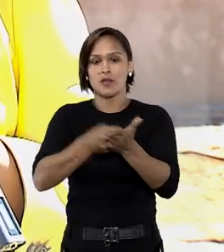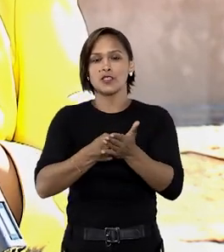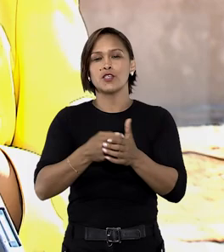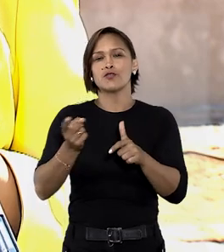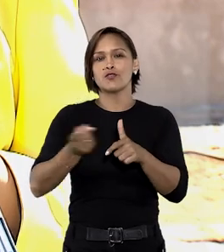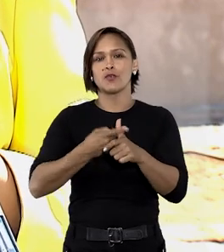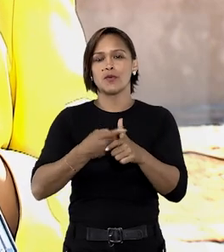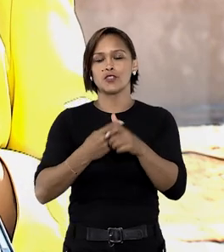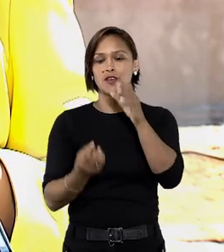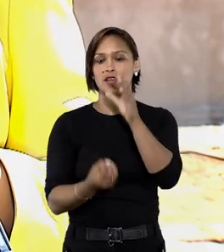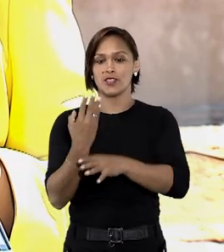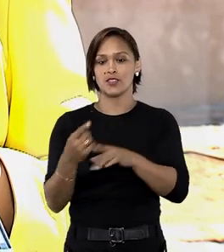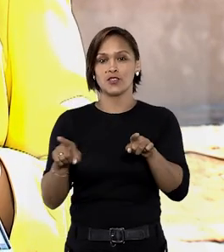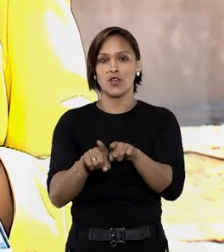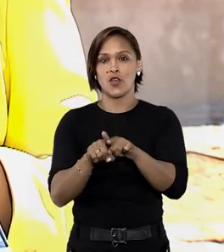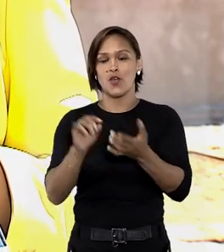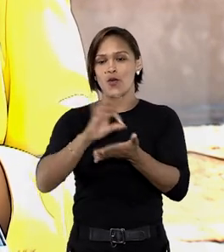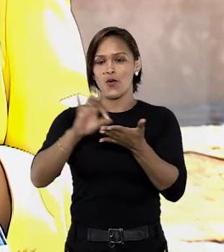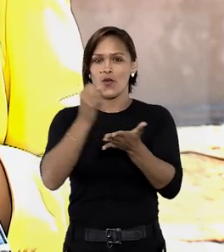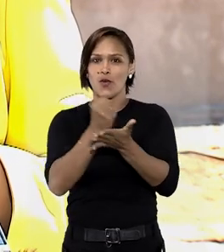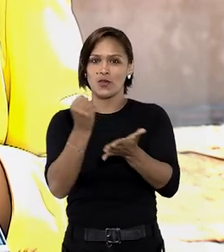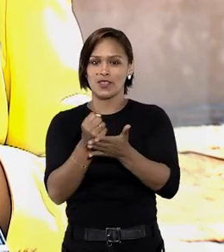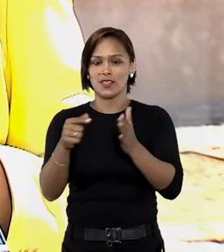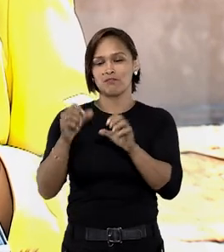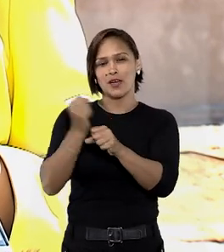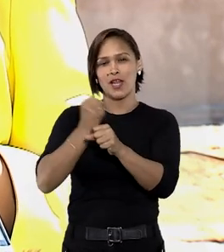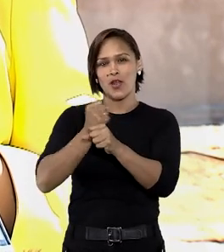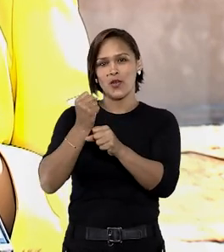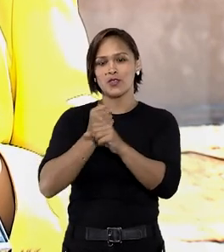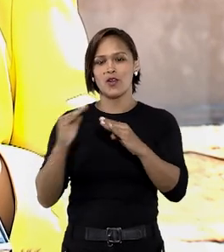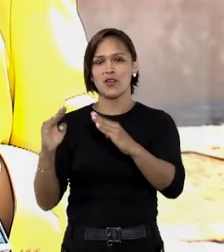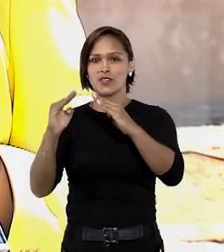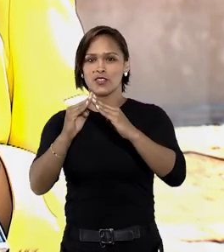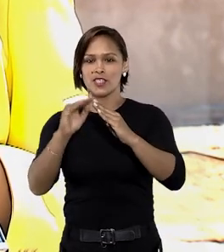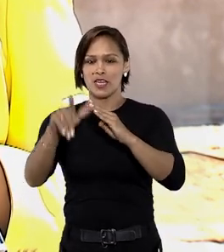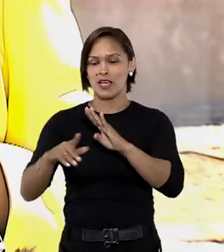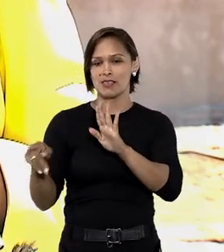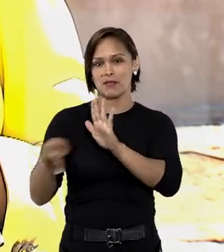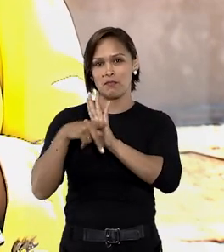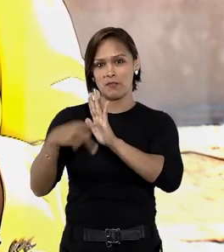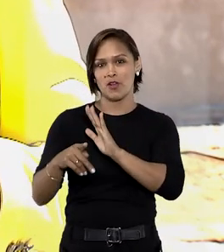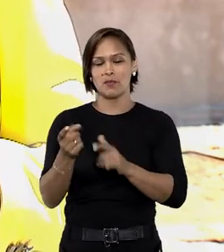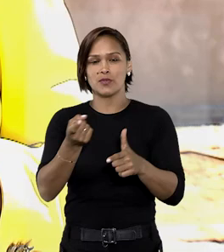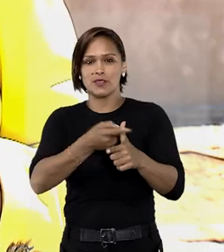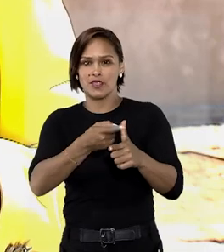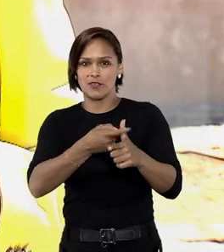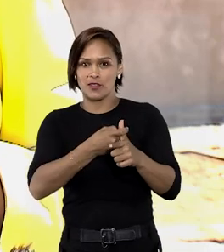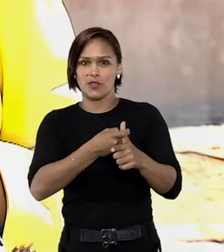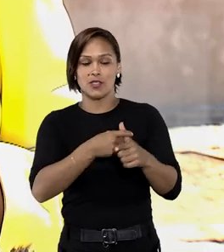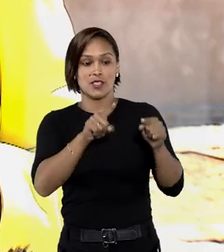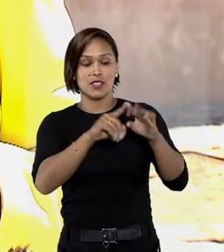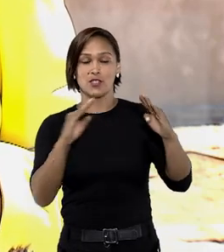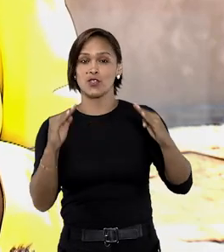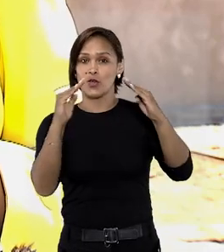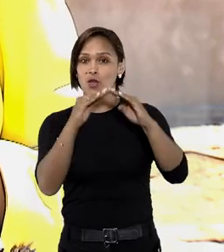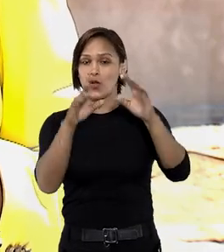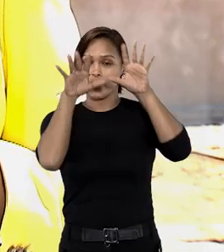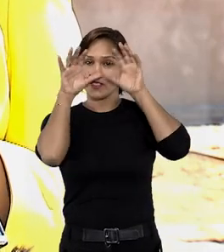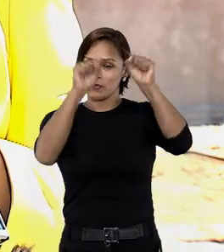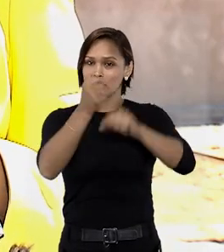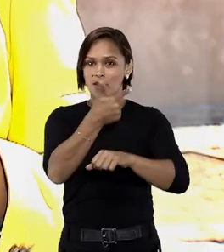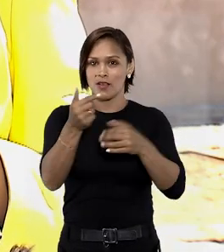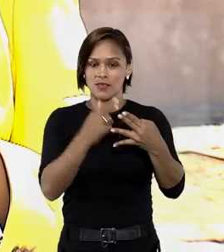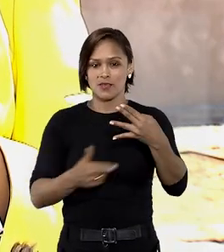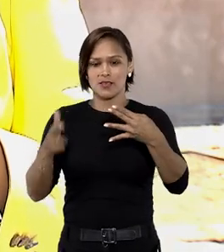dívida originada em um contrato para a construção do imóvel de residência dos devedores. O Tribunal de Segunda Instância